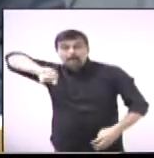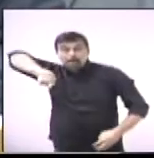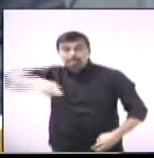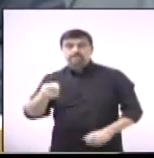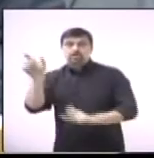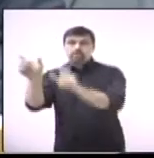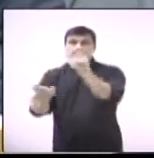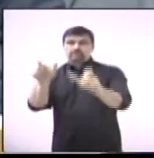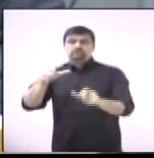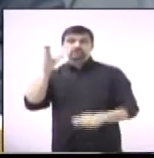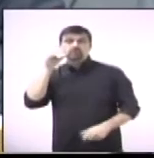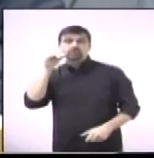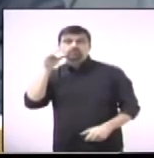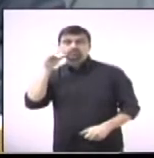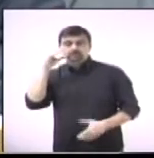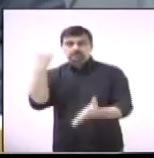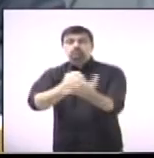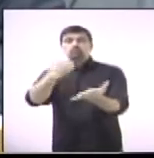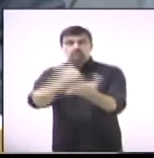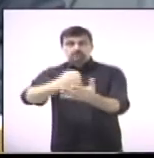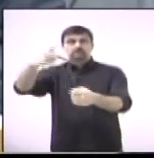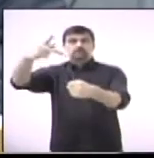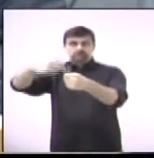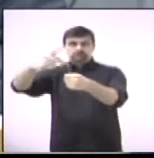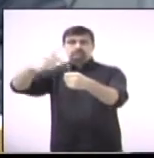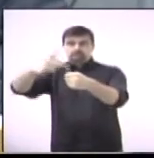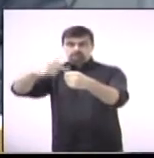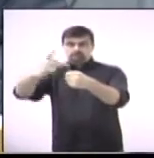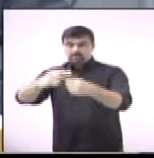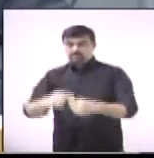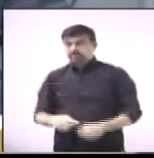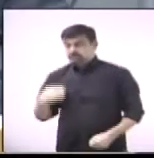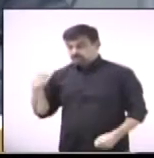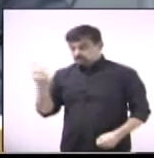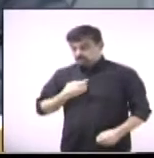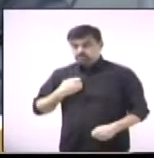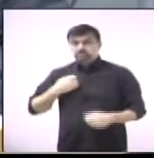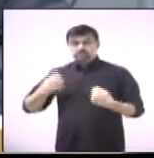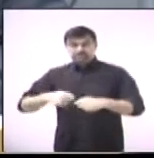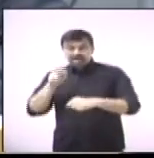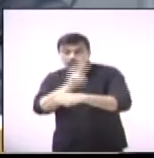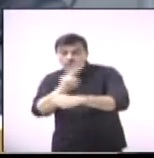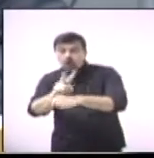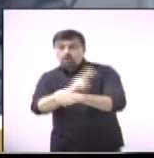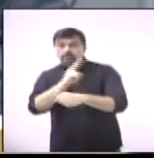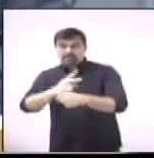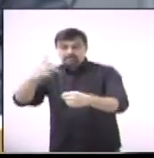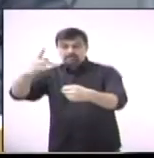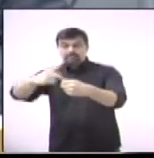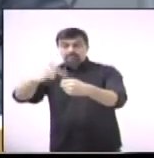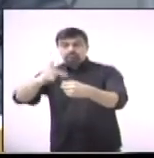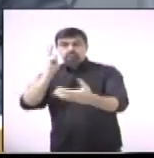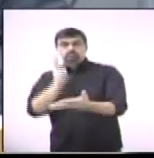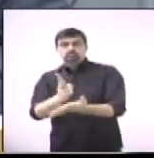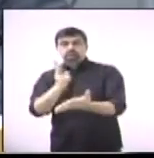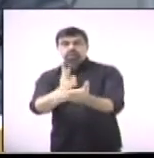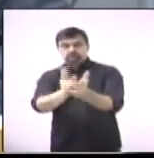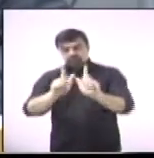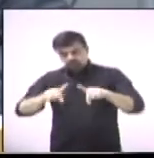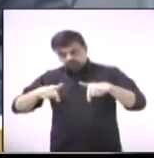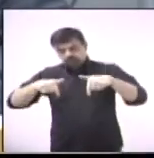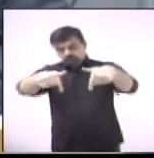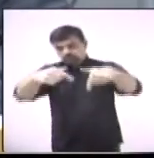em todo o Brasil, e que esse patrimônio seja defendido por todos os trabalhadores e pela Câmara